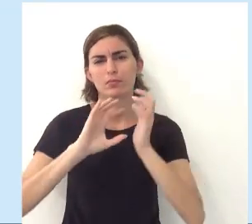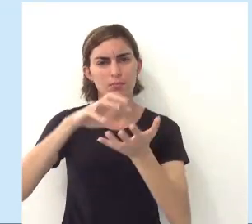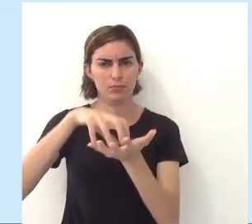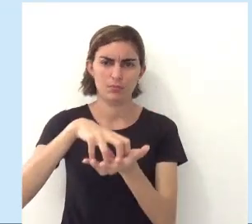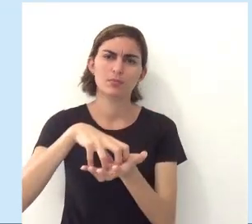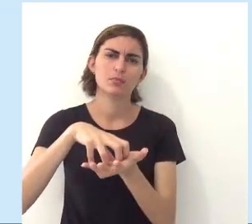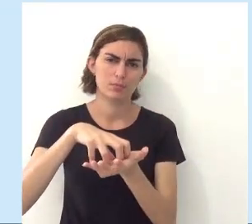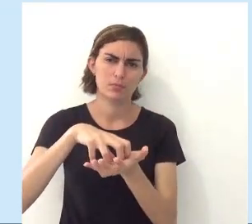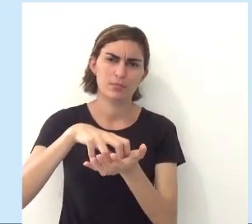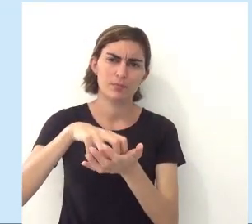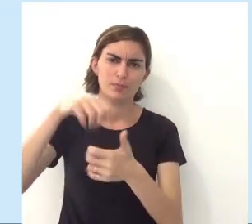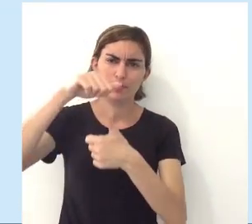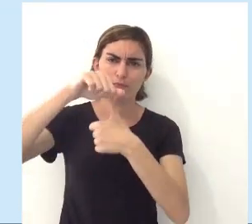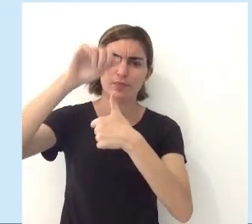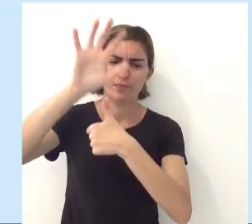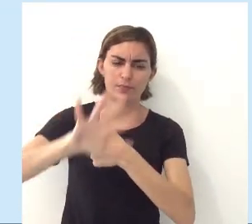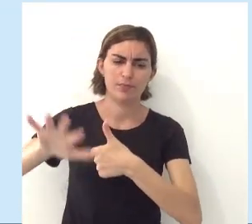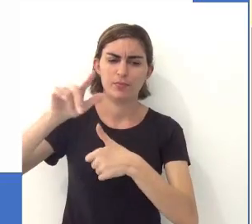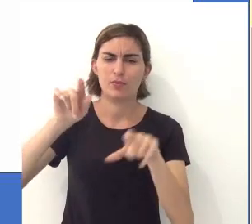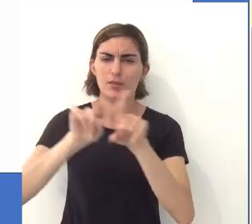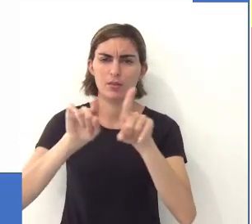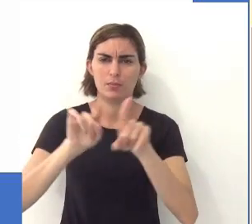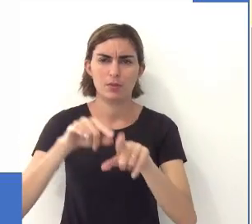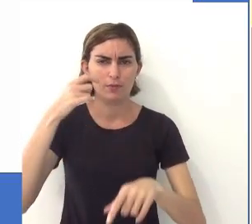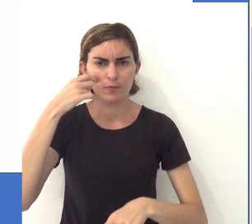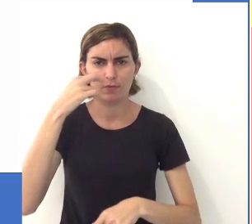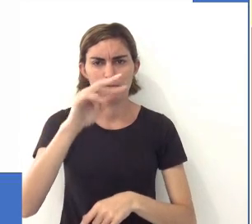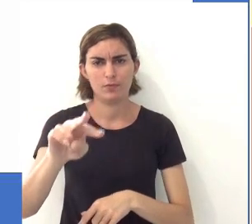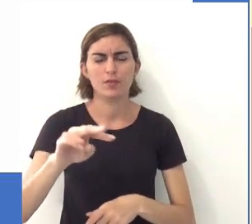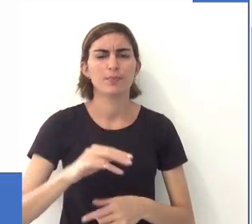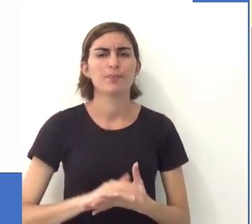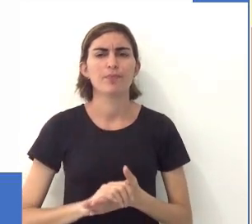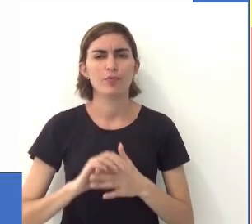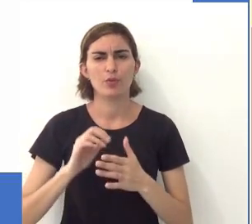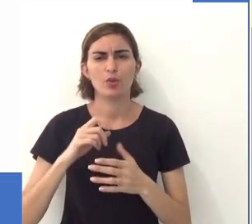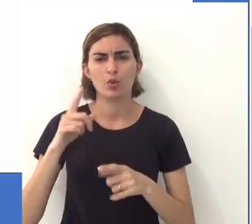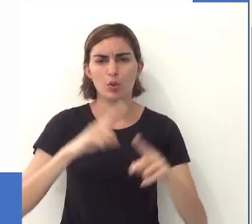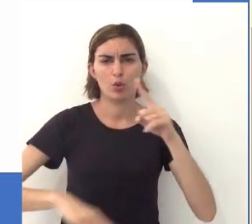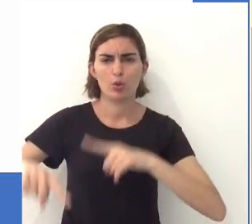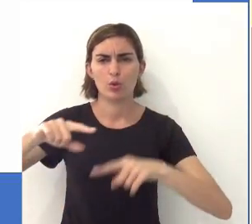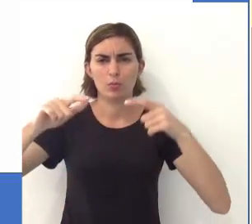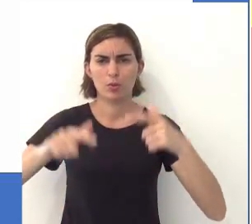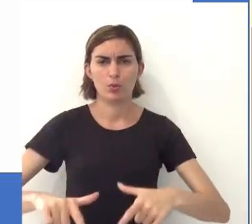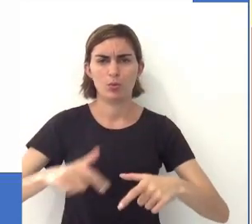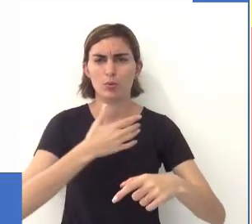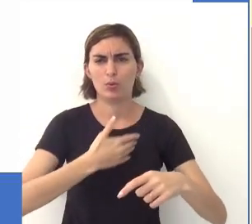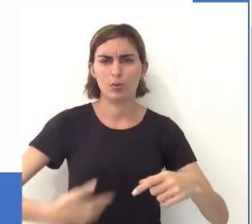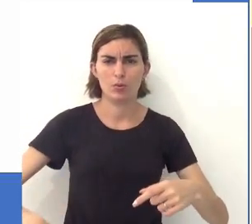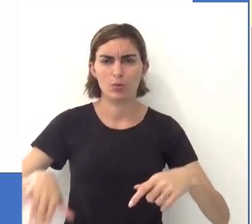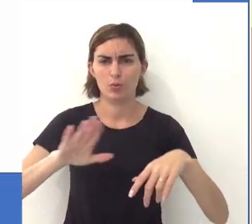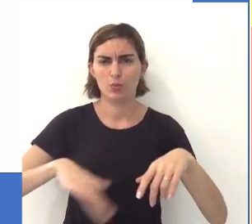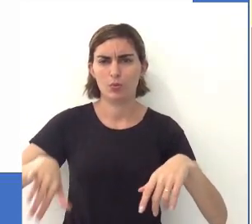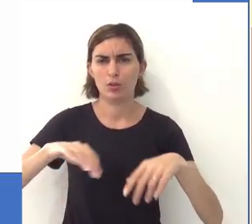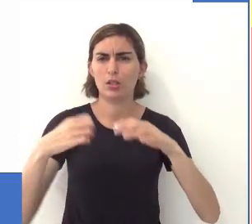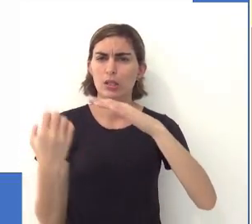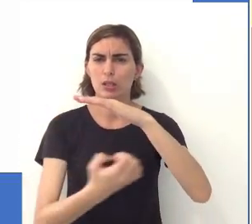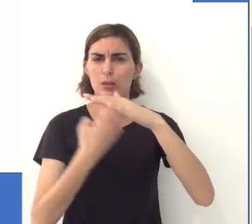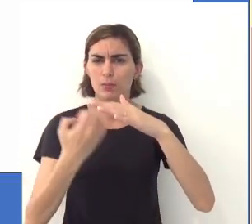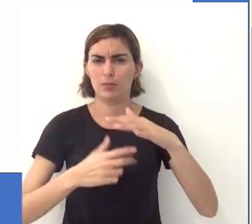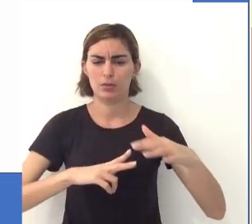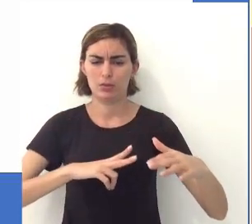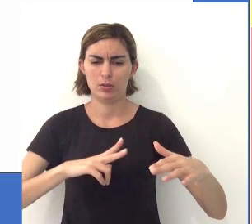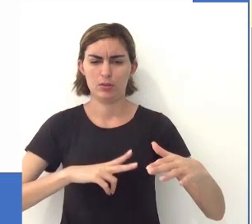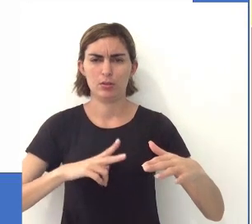central da América Latina, nós vamos ter também, como você acompanha agora no quadro, o domínio de locais públicos por